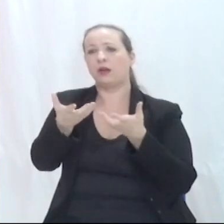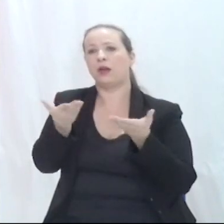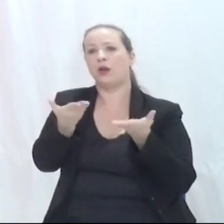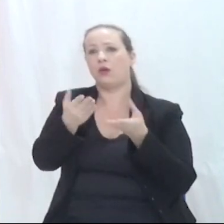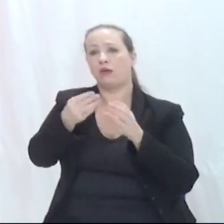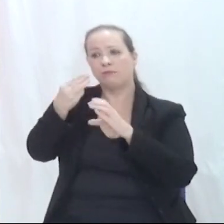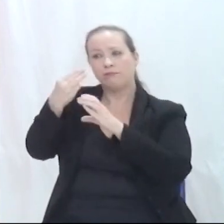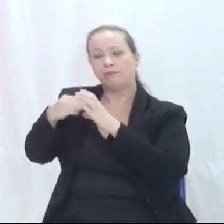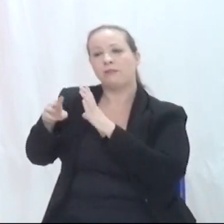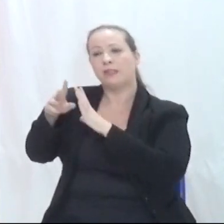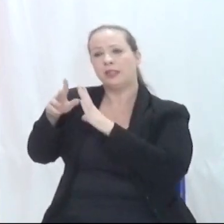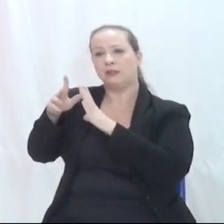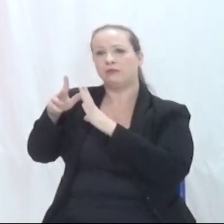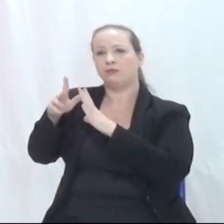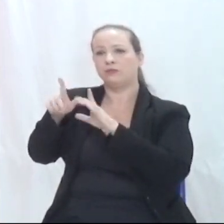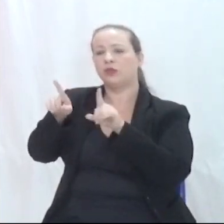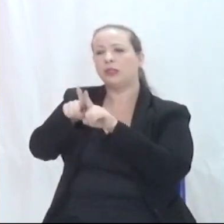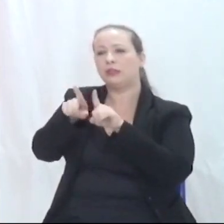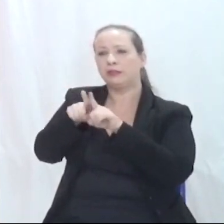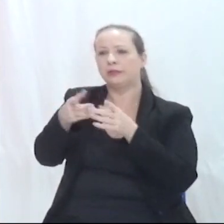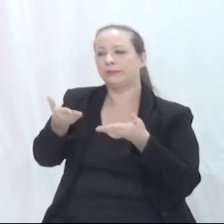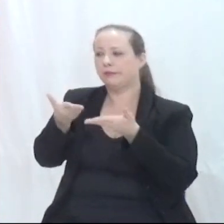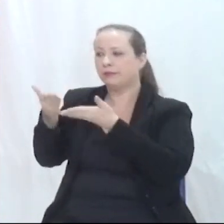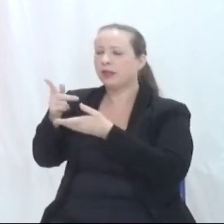fala para a vereadora Giovanna Zanetti.